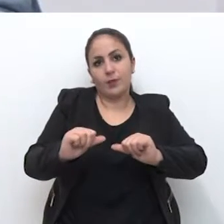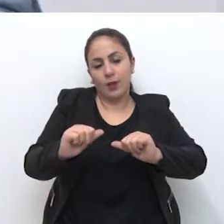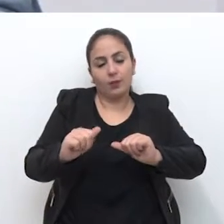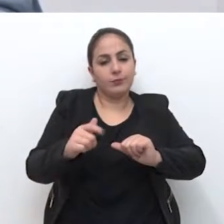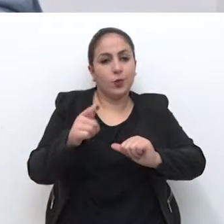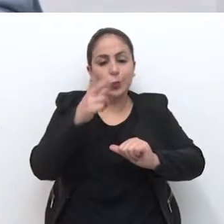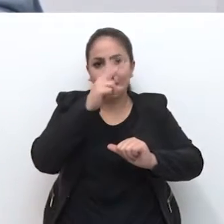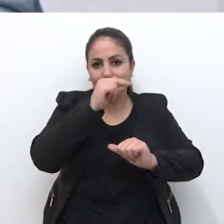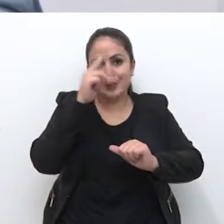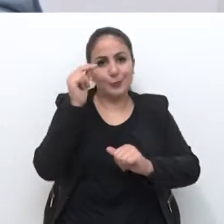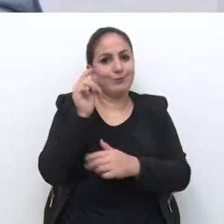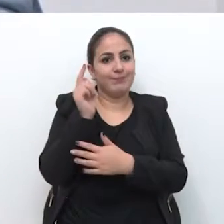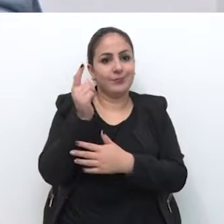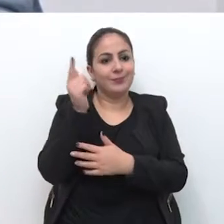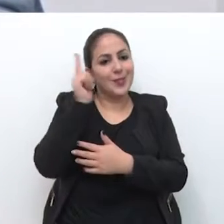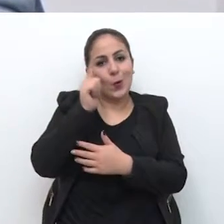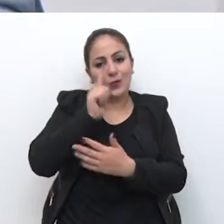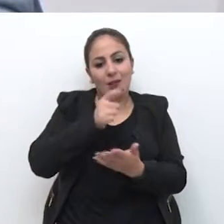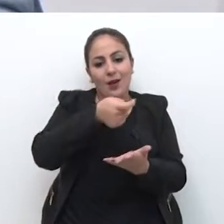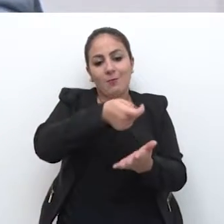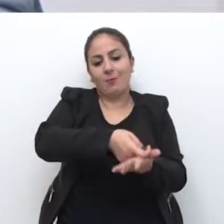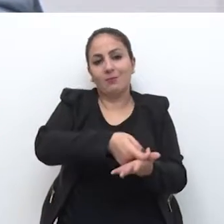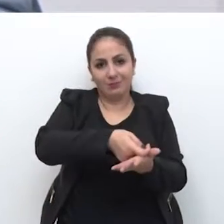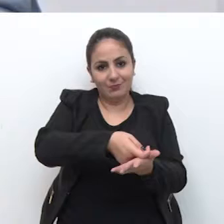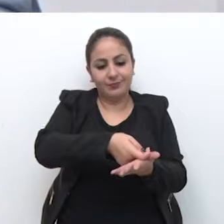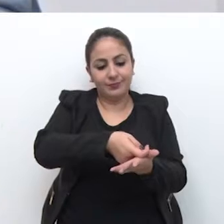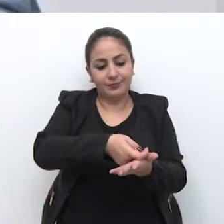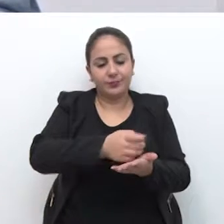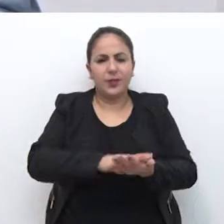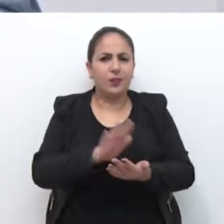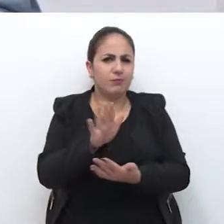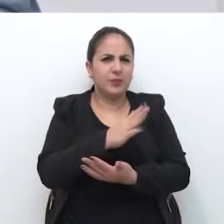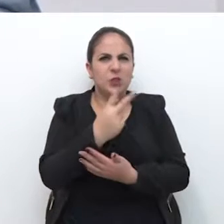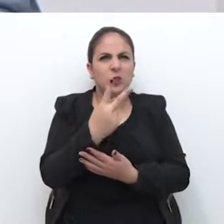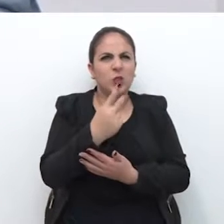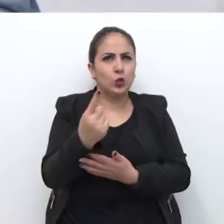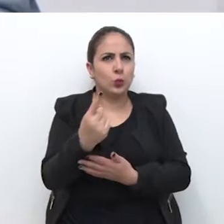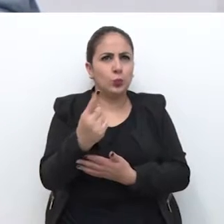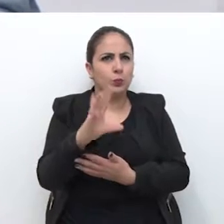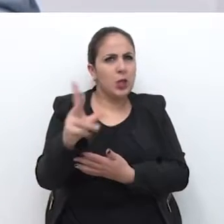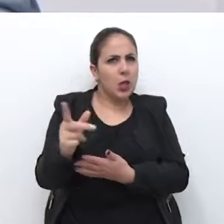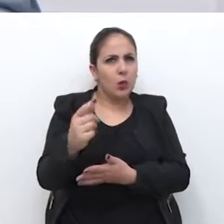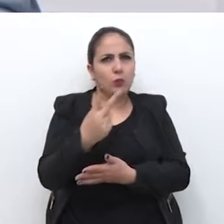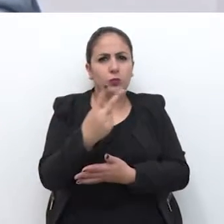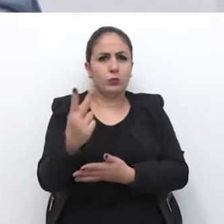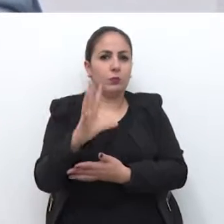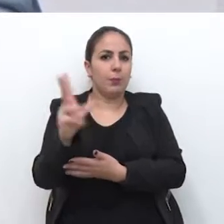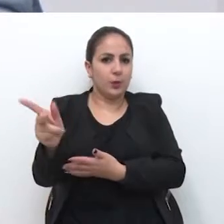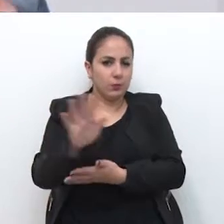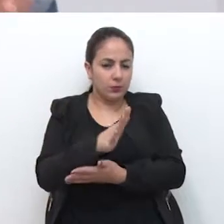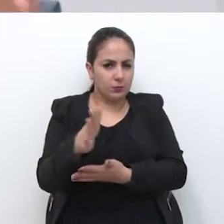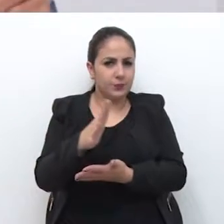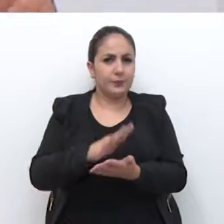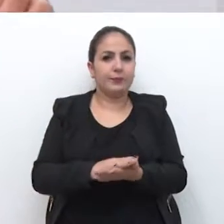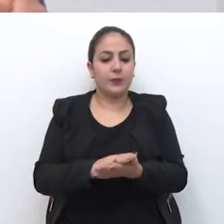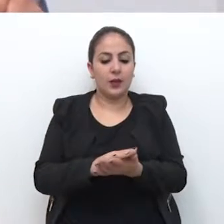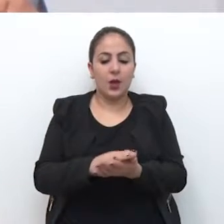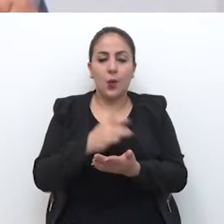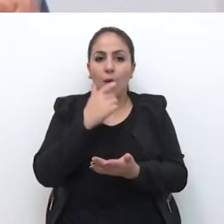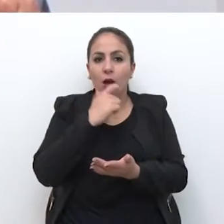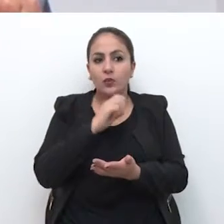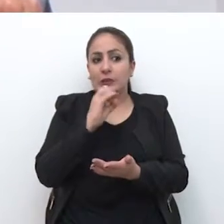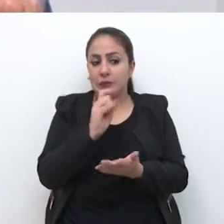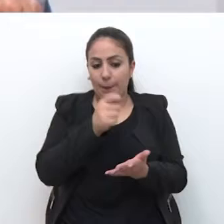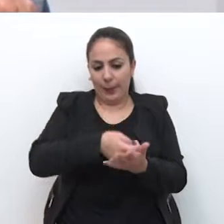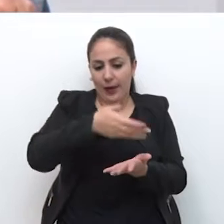condições de arcar com esses custos, que saem em torno de 21, 22 milhões de reais, que não é, se